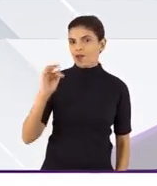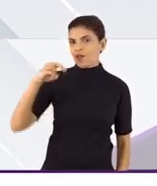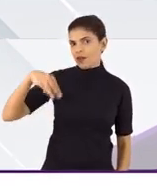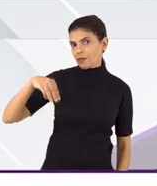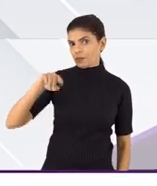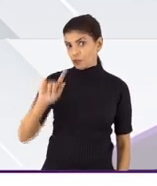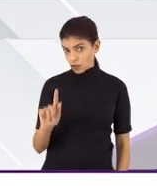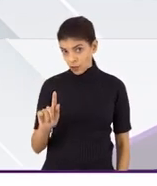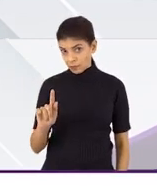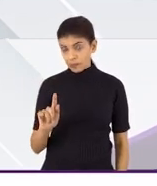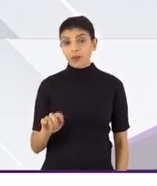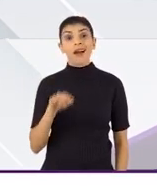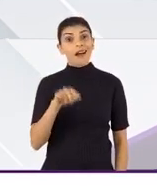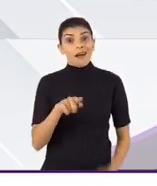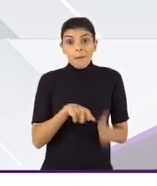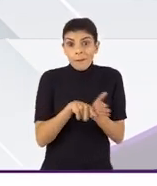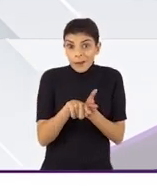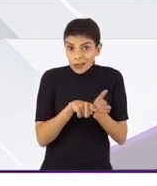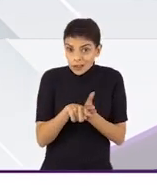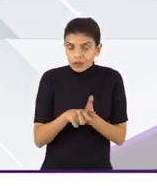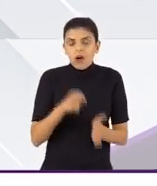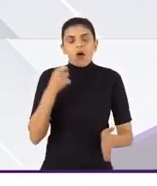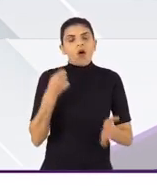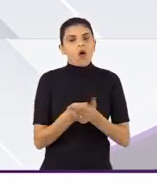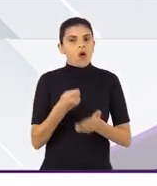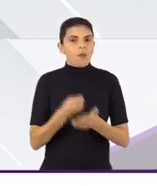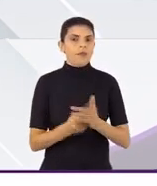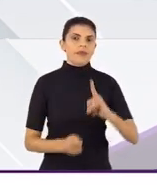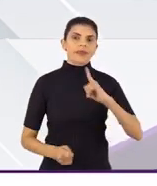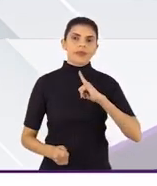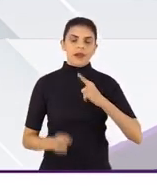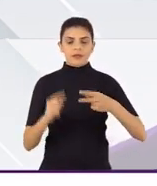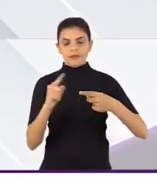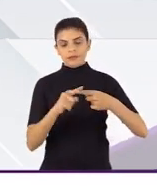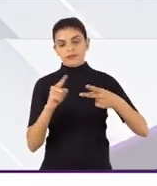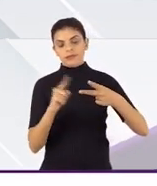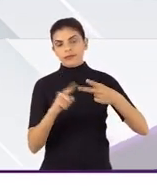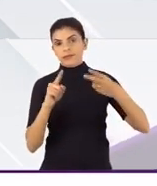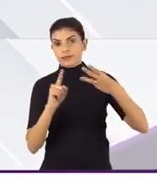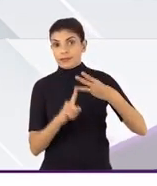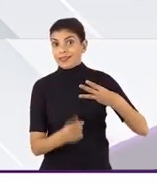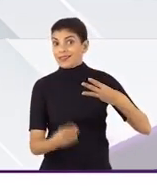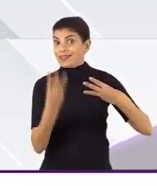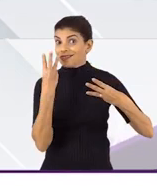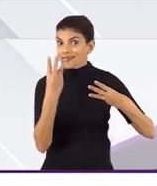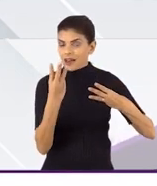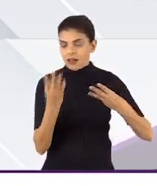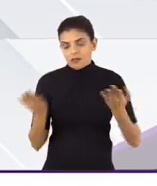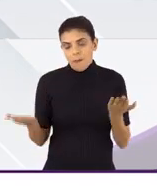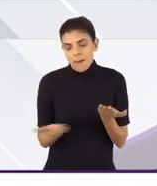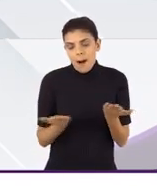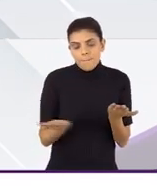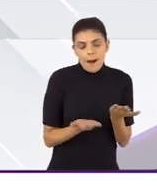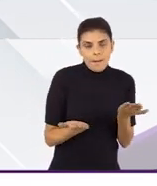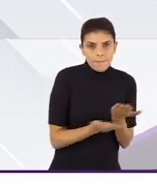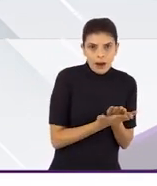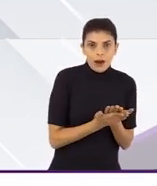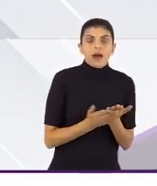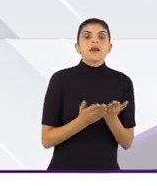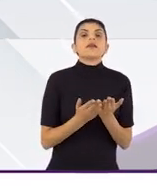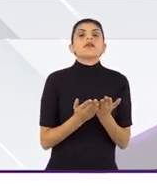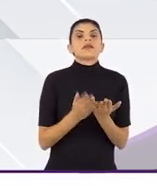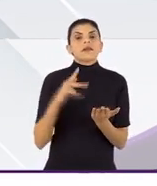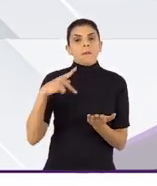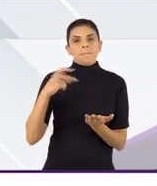Gerais, na UFMG. Então, esse pesquisador, ele terá três pareceres dos Comitês de